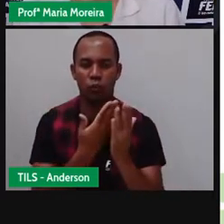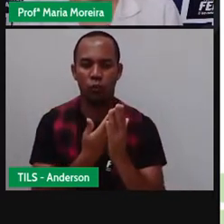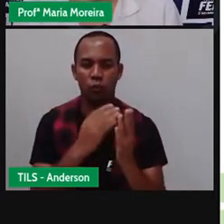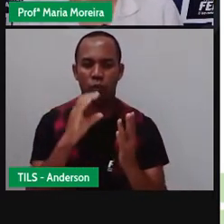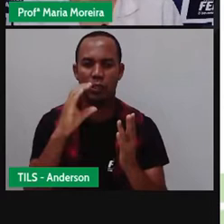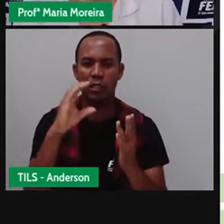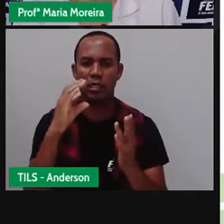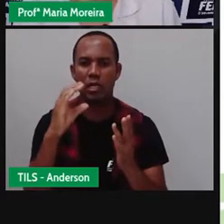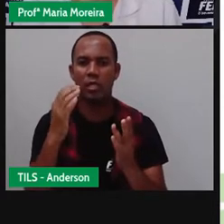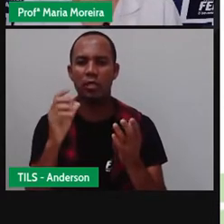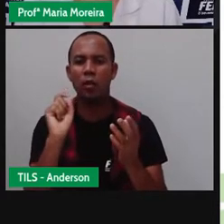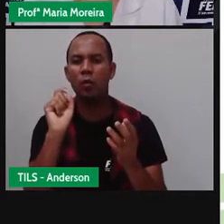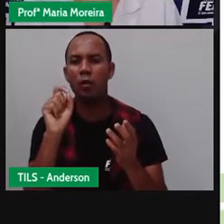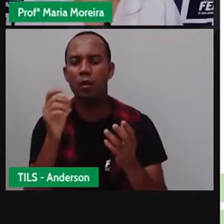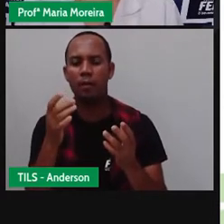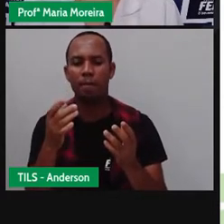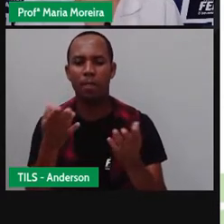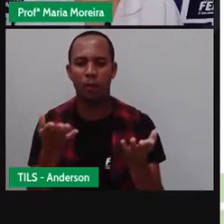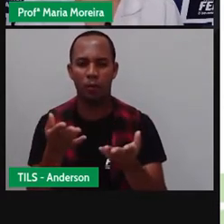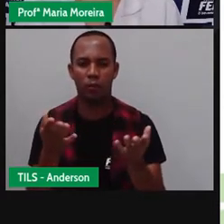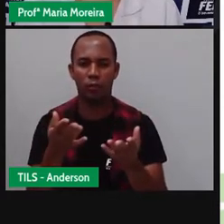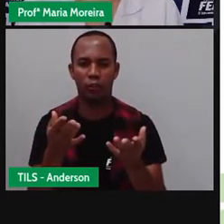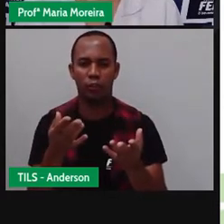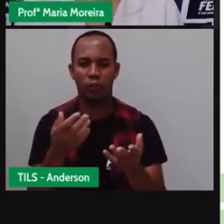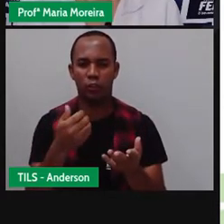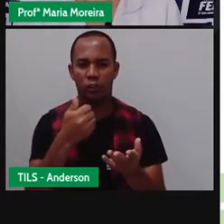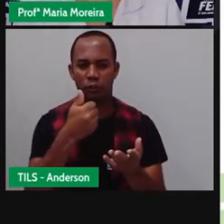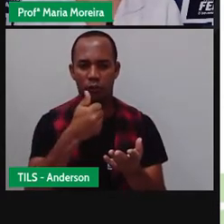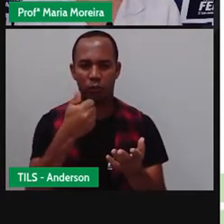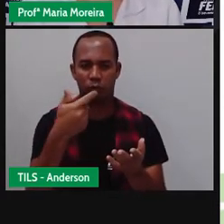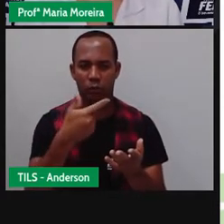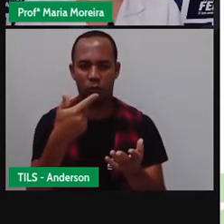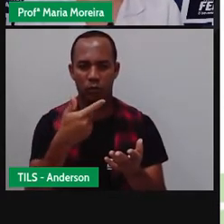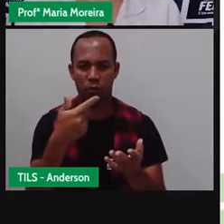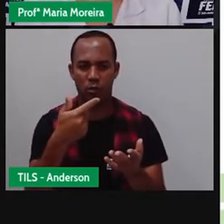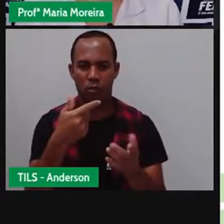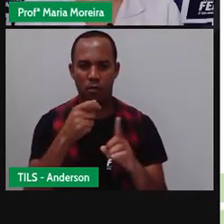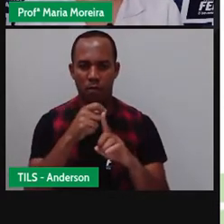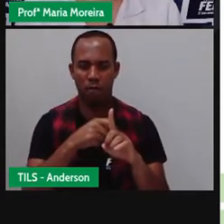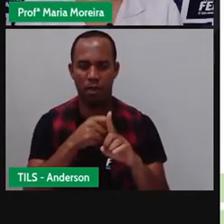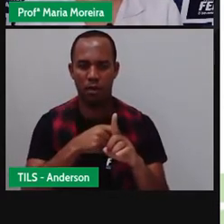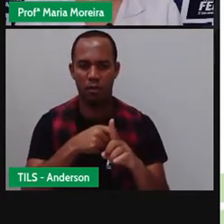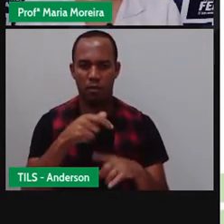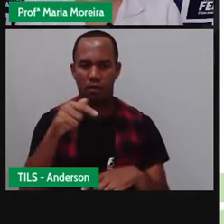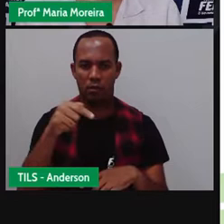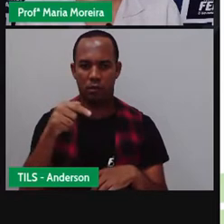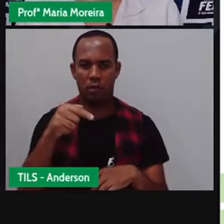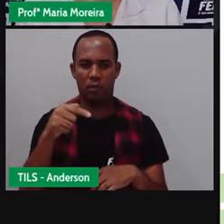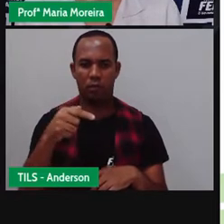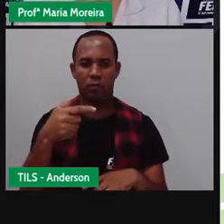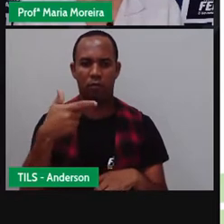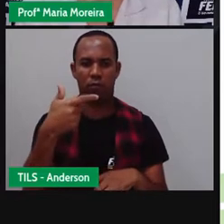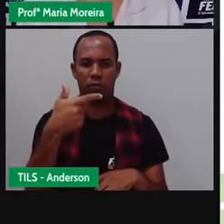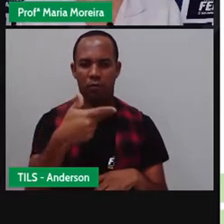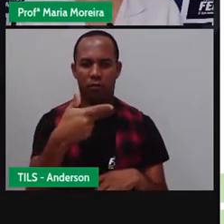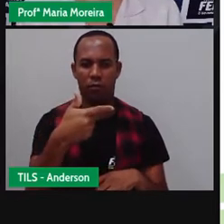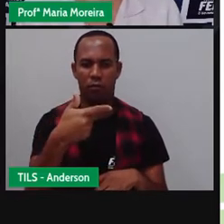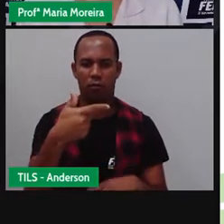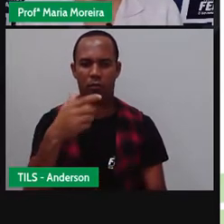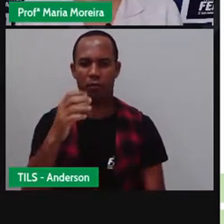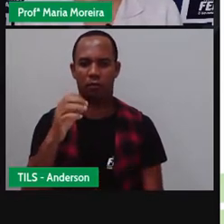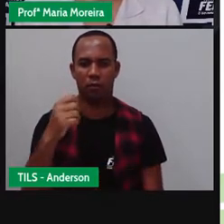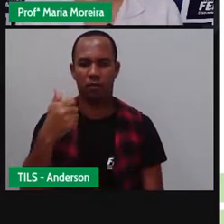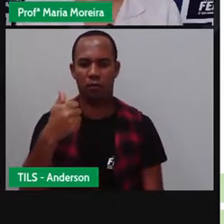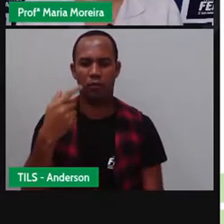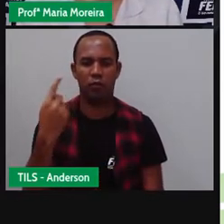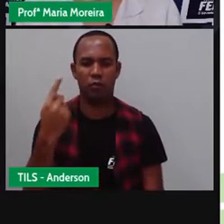humanas. Hoje, dia 12 do mês 7 de 2021. Pro Maria e Anderson aqui com vocês, terceiro ano. Arrumem aí